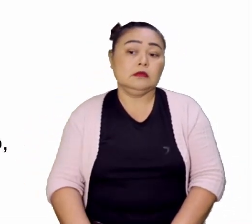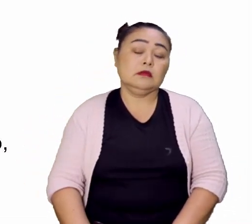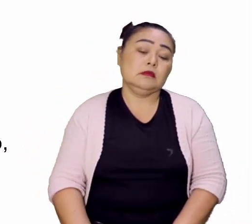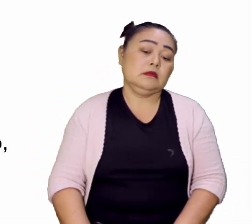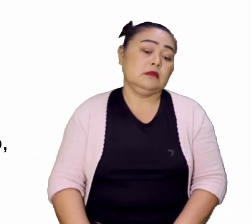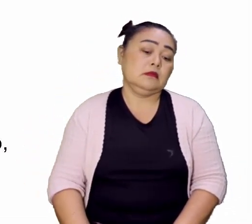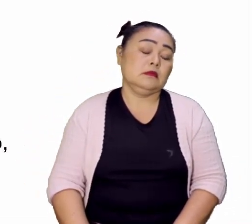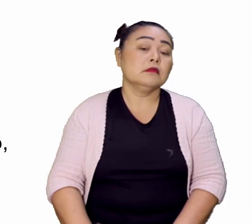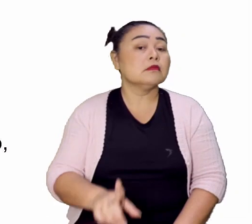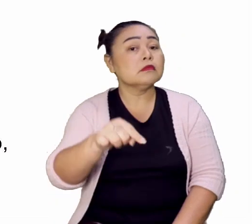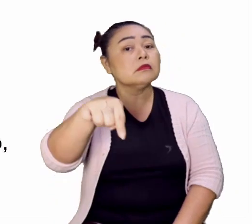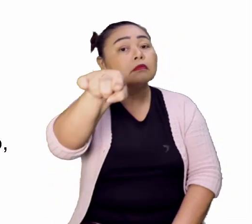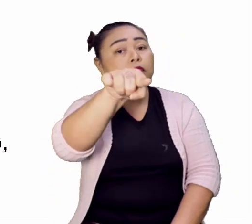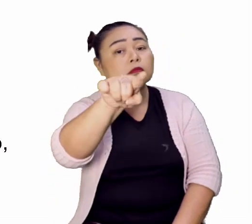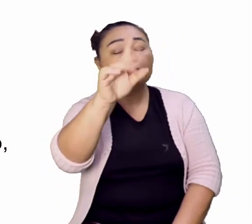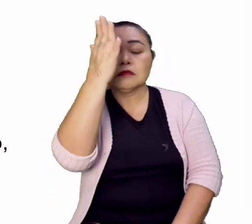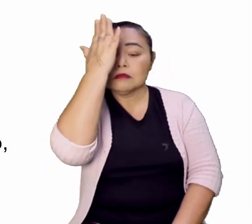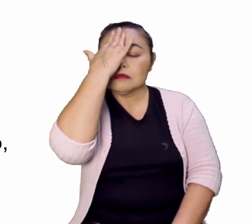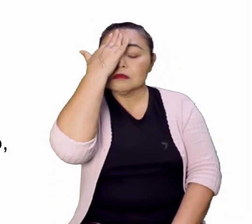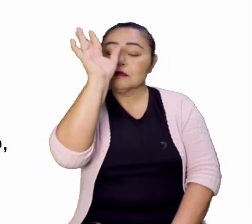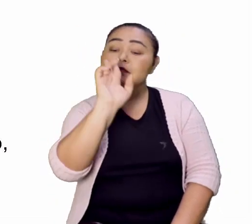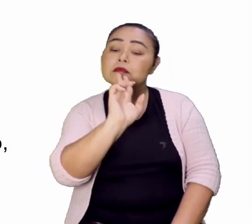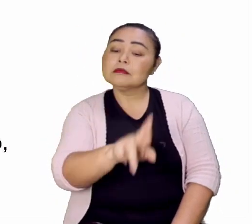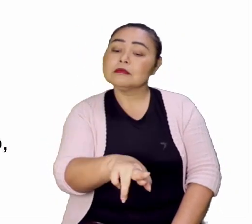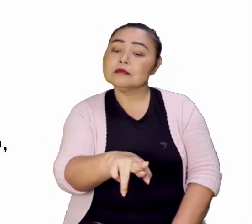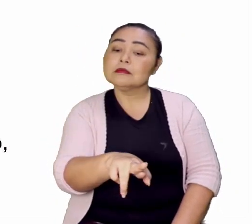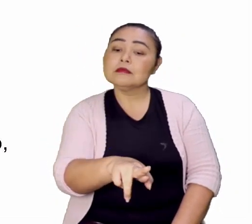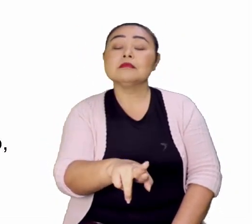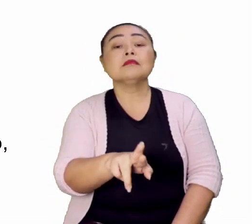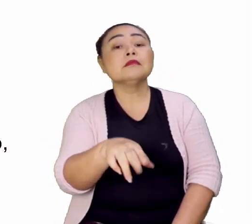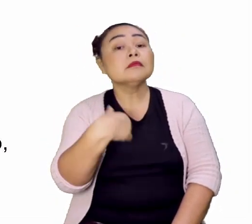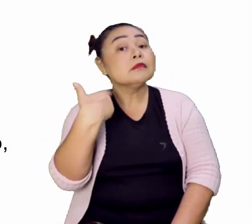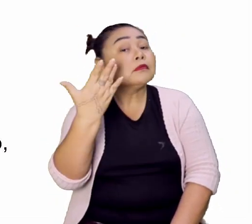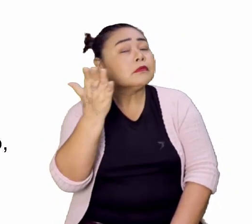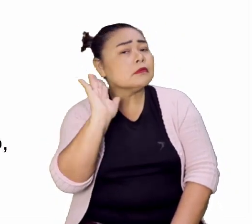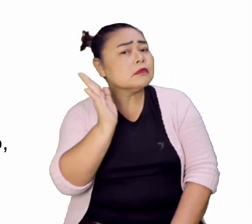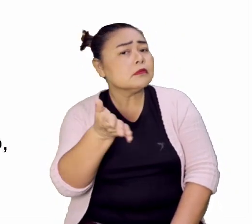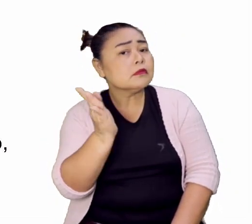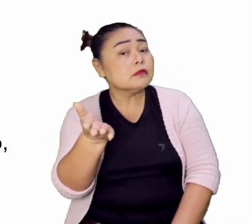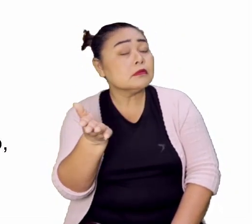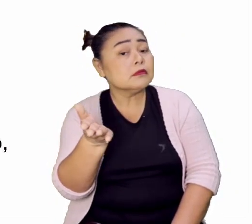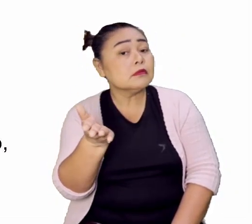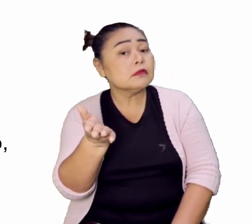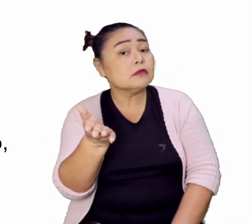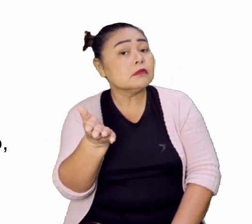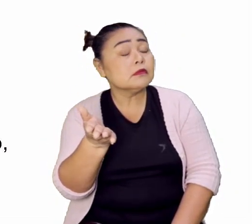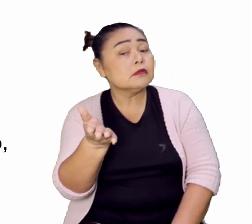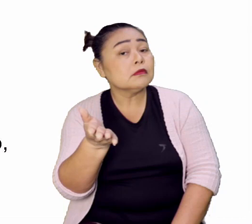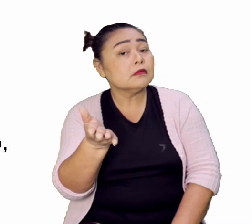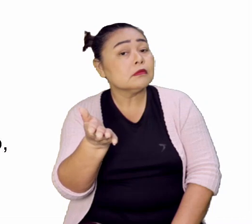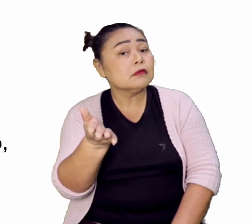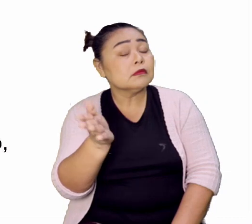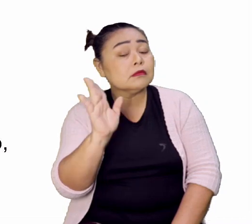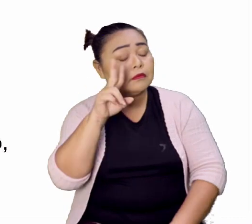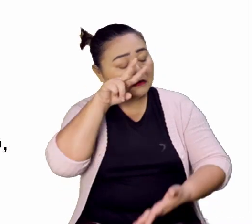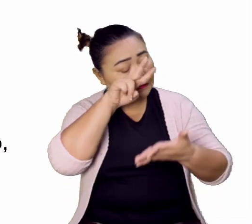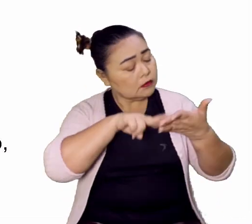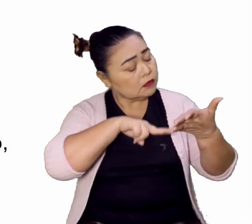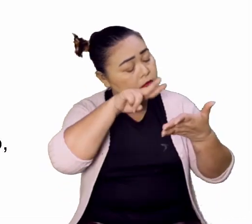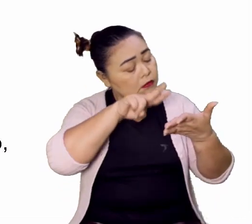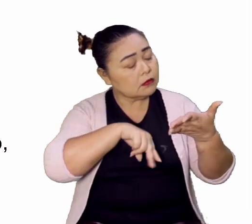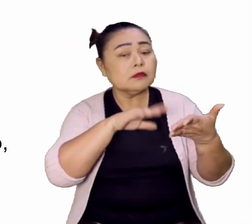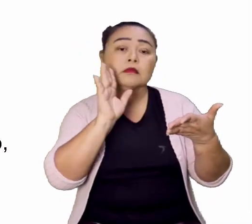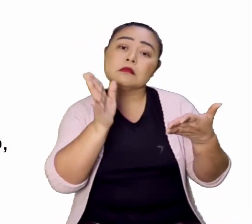Eu tenho certeza que você já sabe como vai ser a resposta, né, aluno? Você que já fez a leitura, com